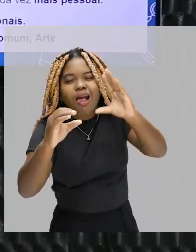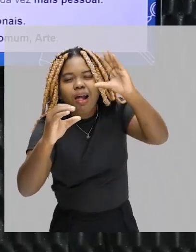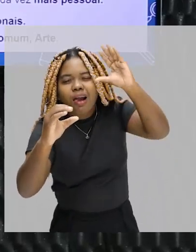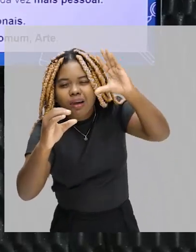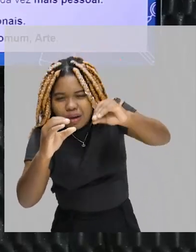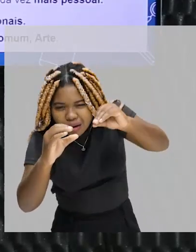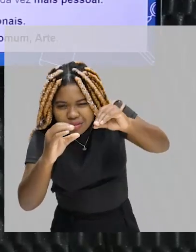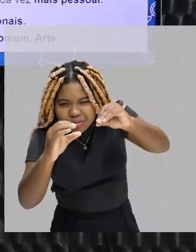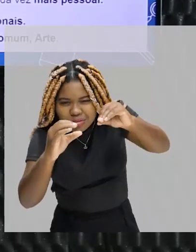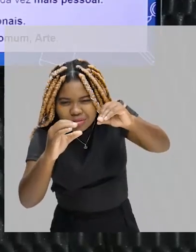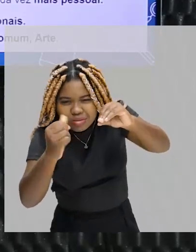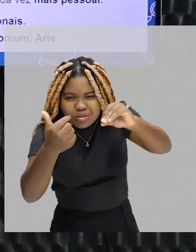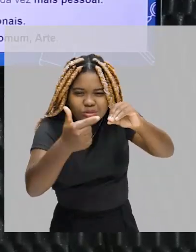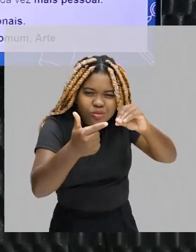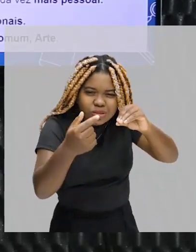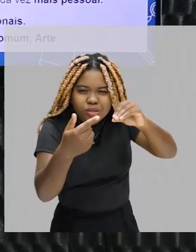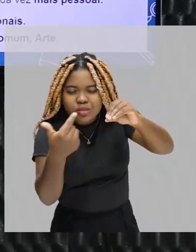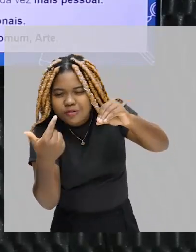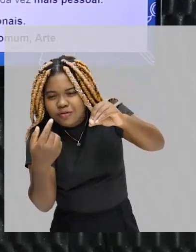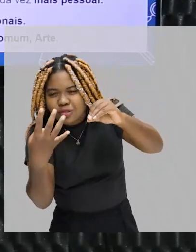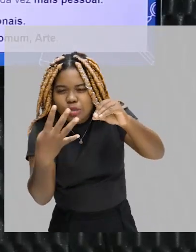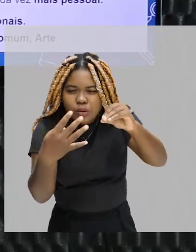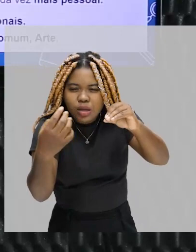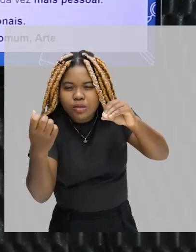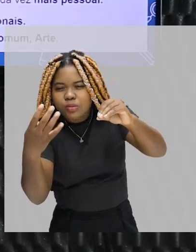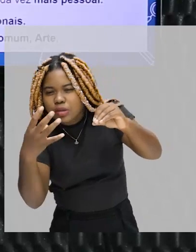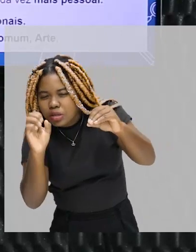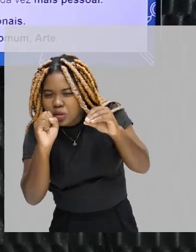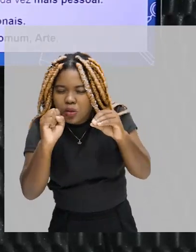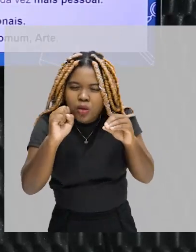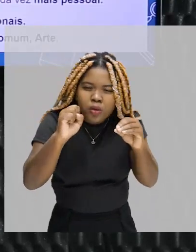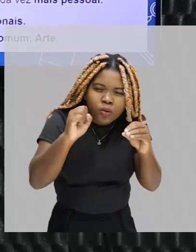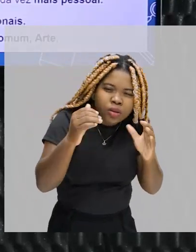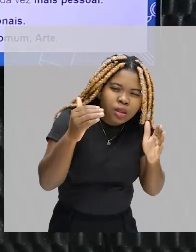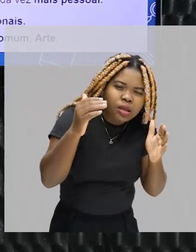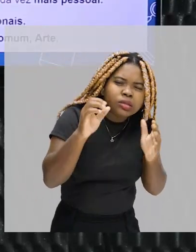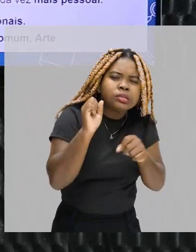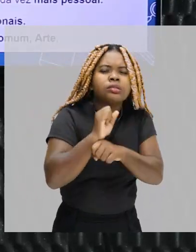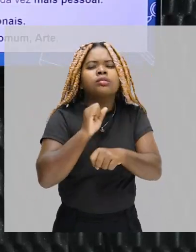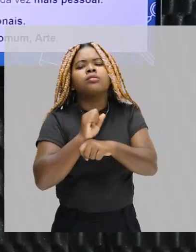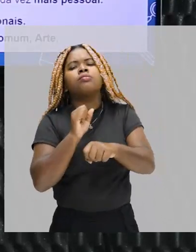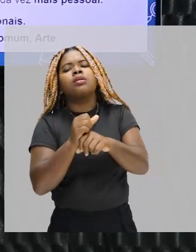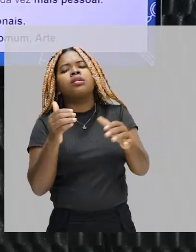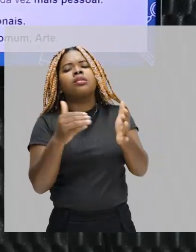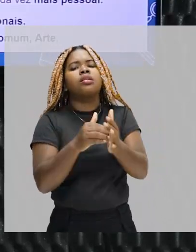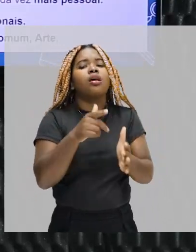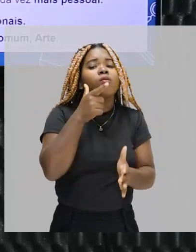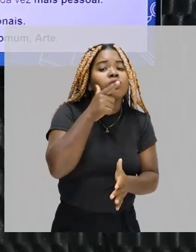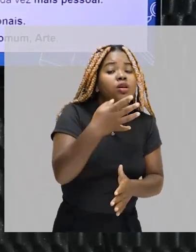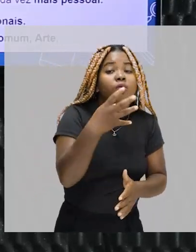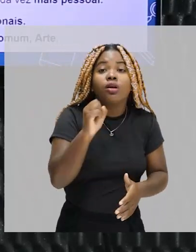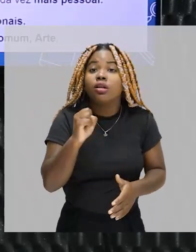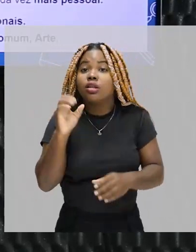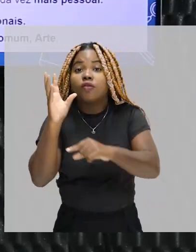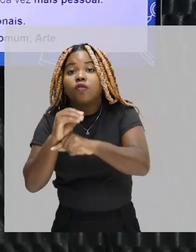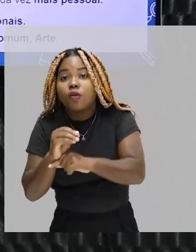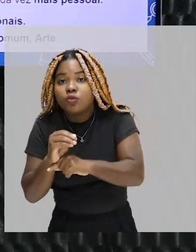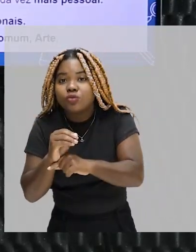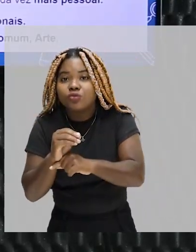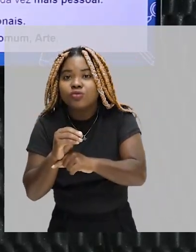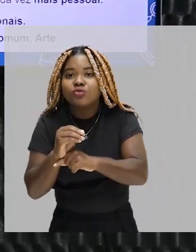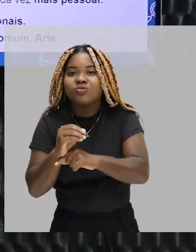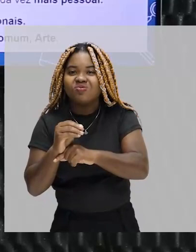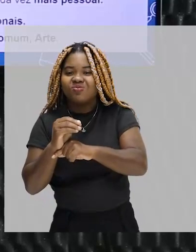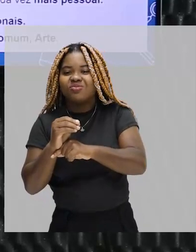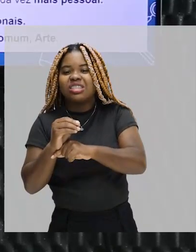12, 24, 36, 48 no máximo, e esperava até conseguir todas as 48 fotos, ou 12 a 48 fotos,